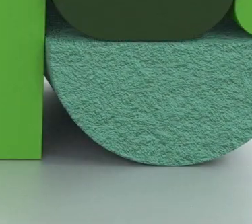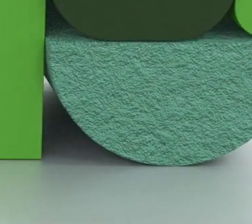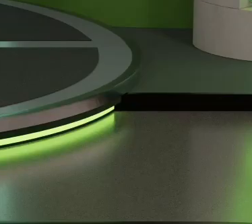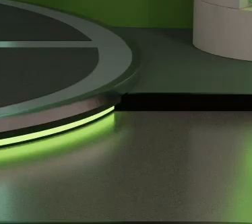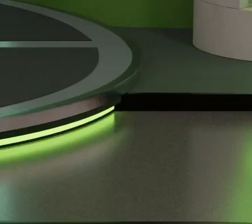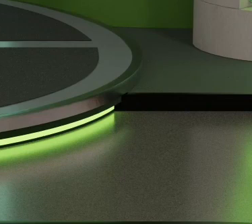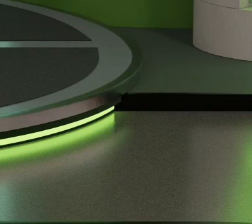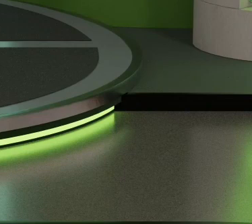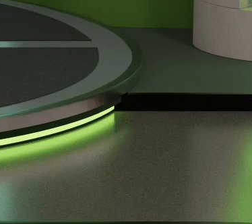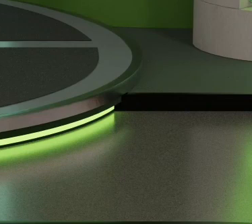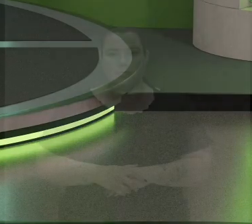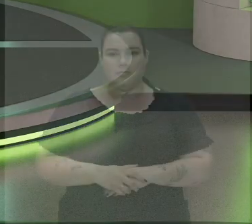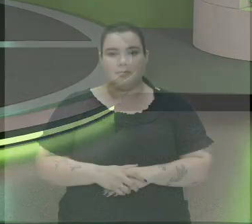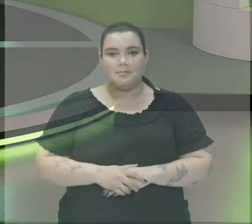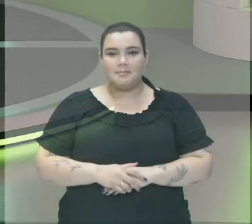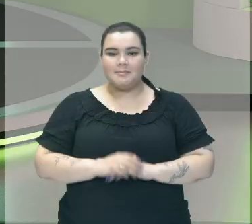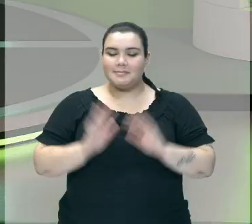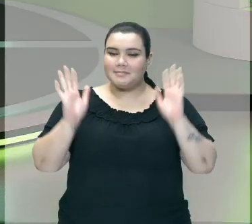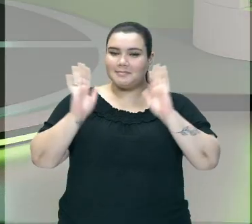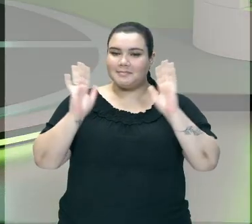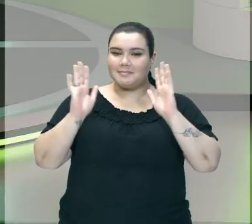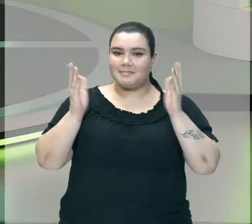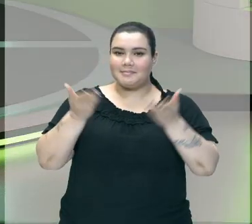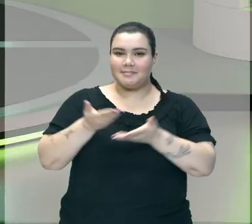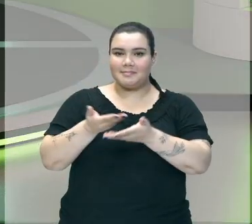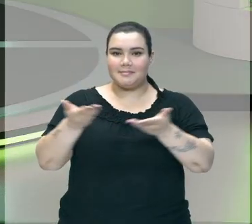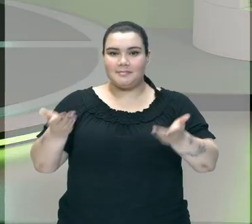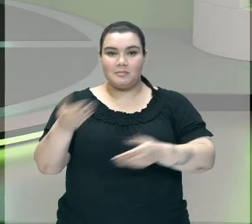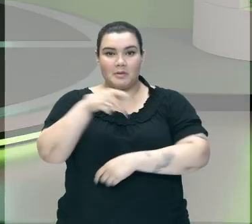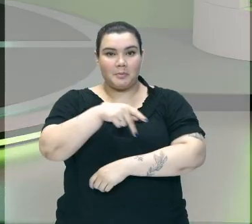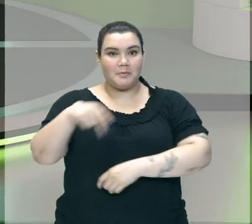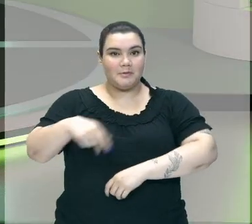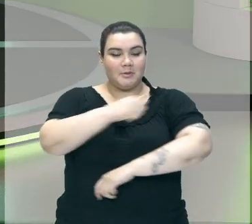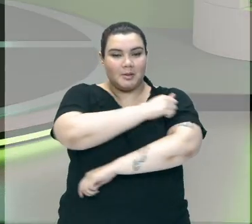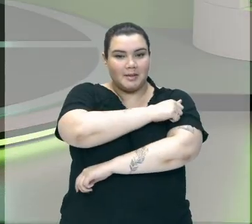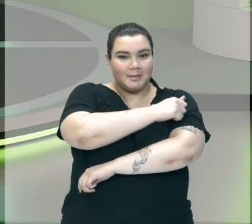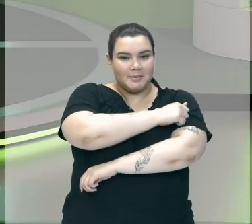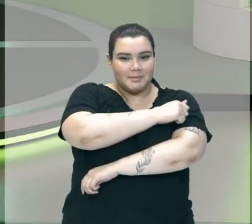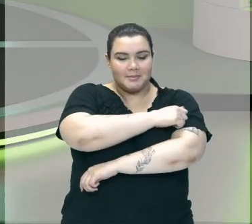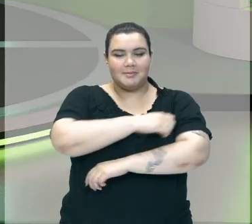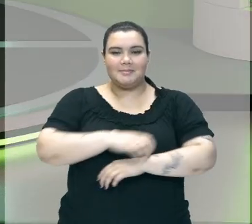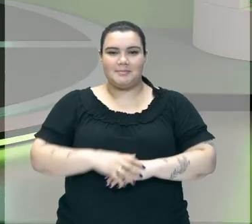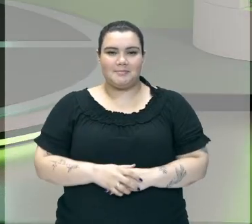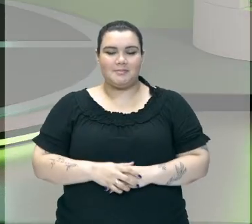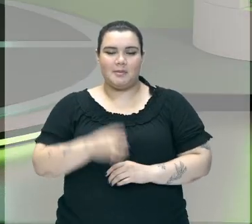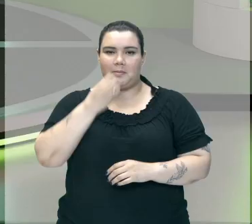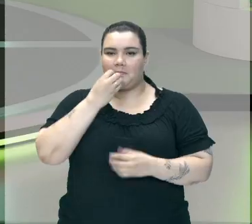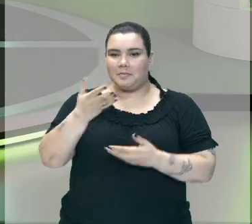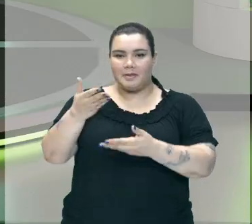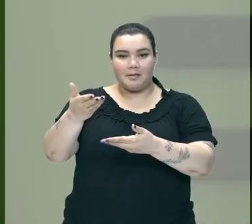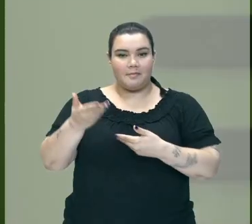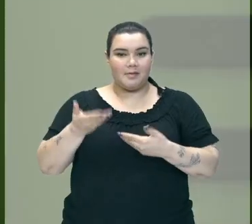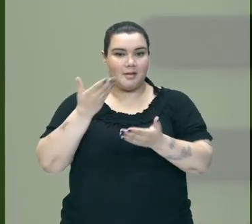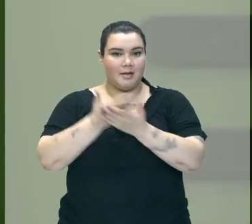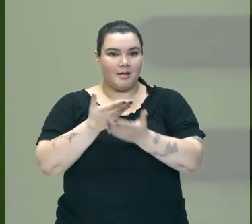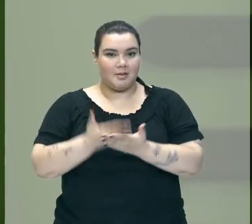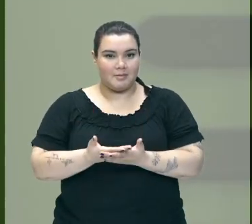Olá meus queridos professores e alunos Estamos aqui para mais uma aula